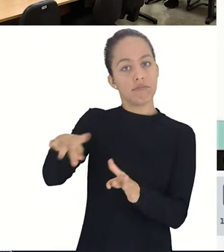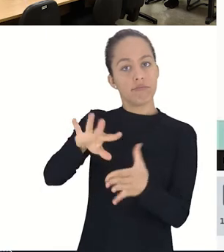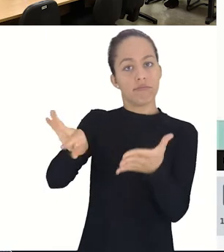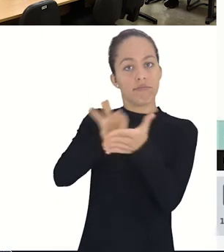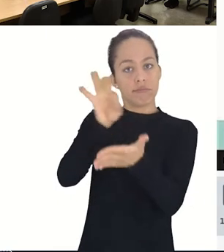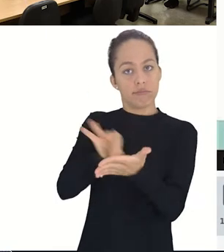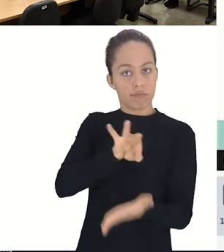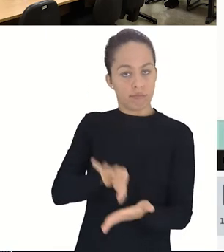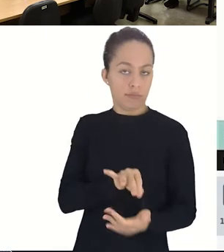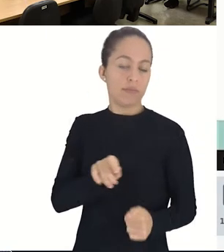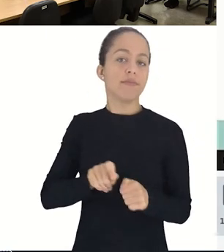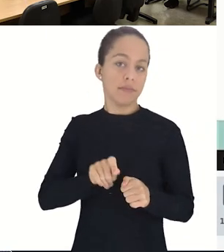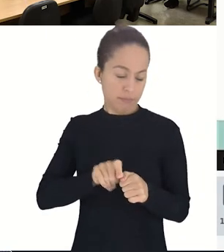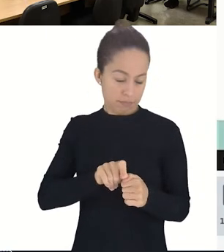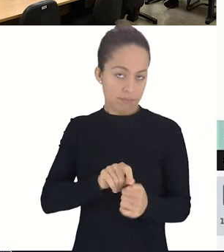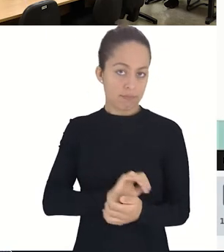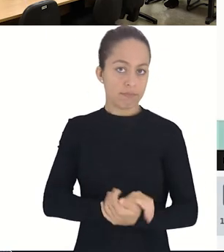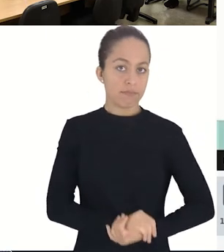inscrição.